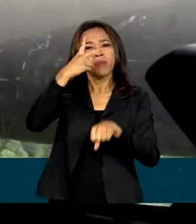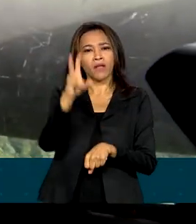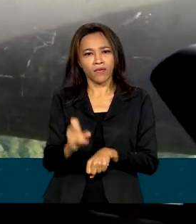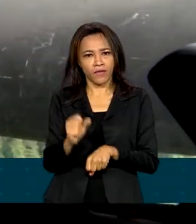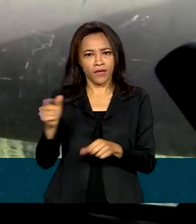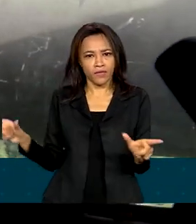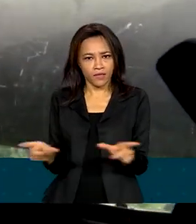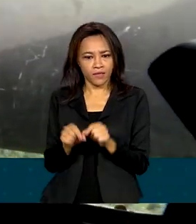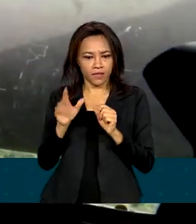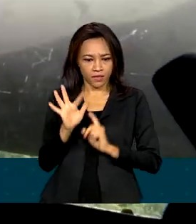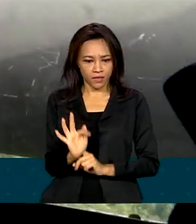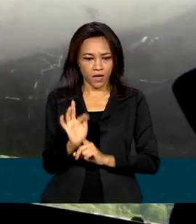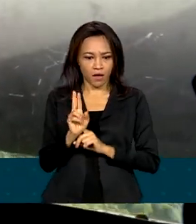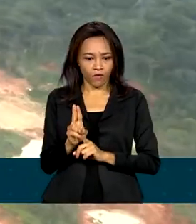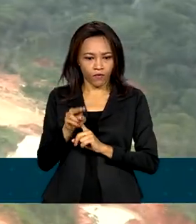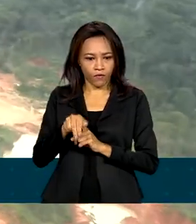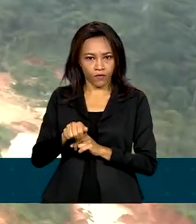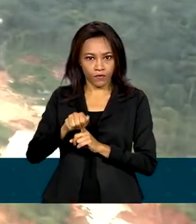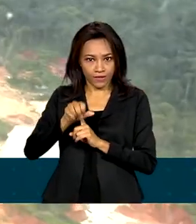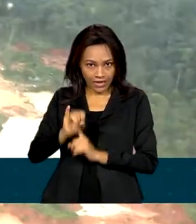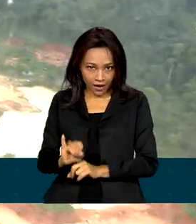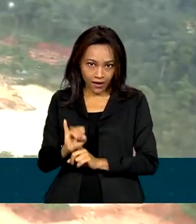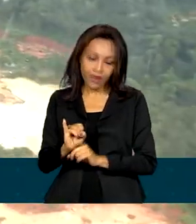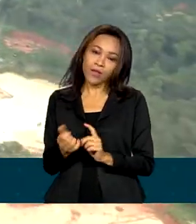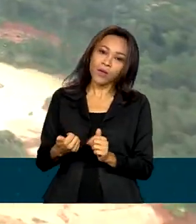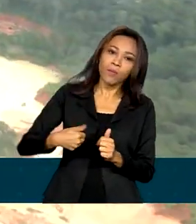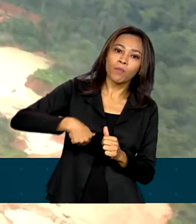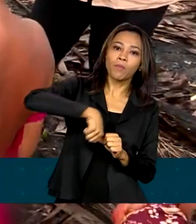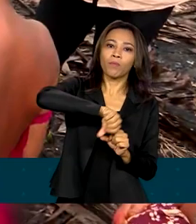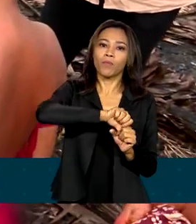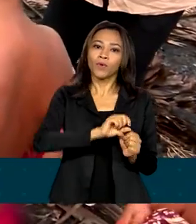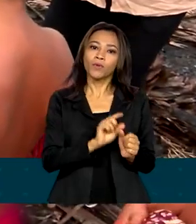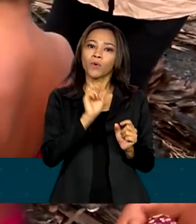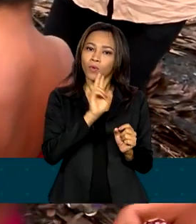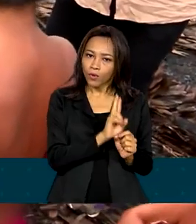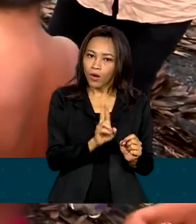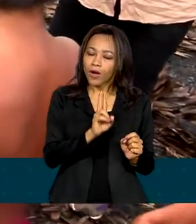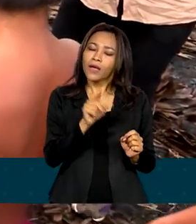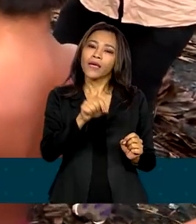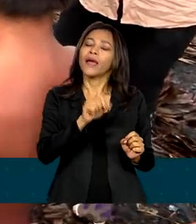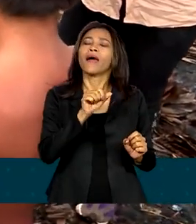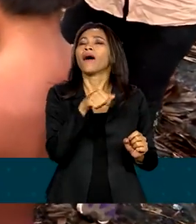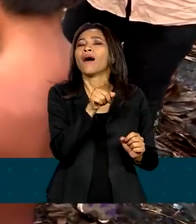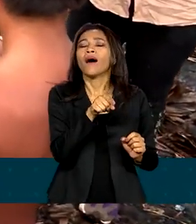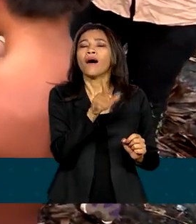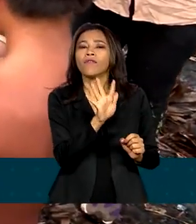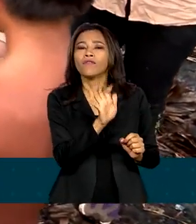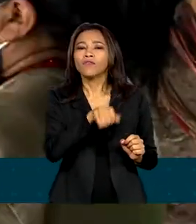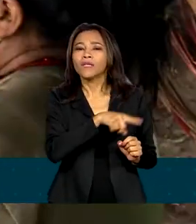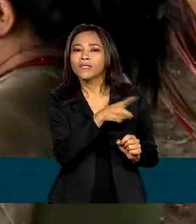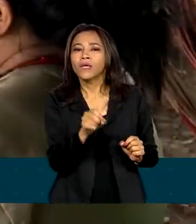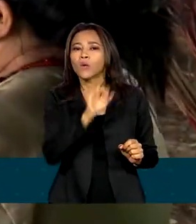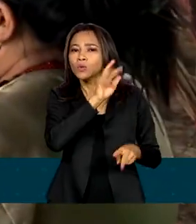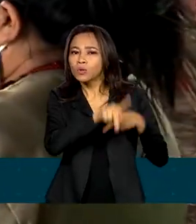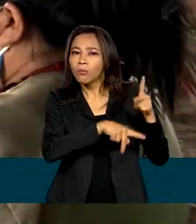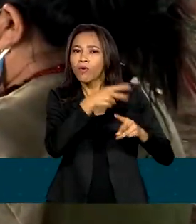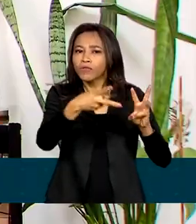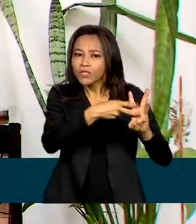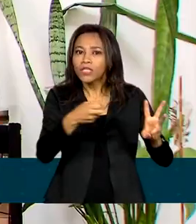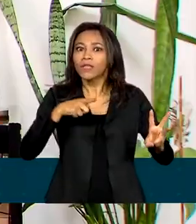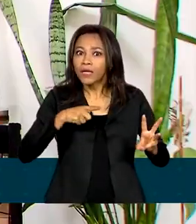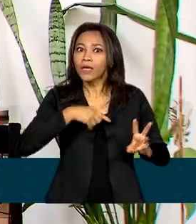Nacional do Índio, que passou a ser chamada de Fundação Nacional dos Povos Indígenas, tem uma indígena como presidente.